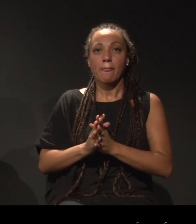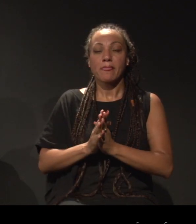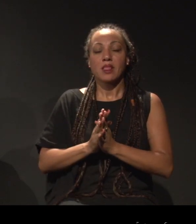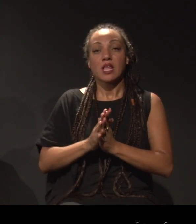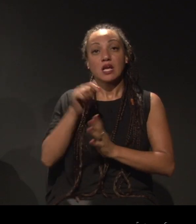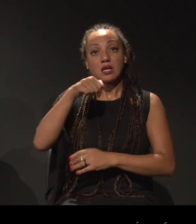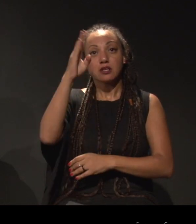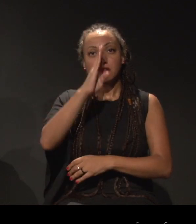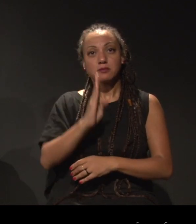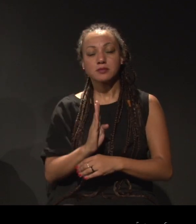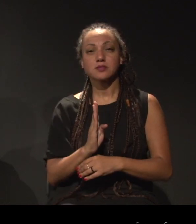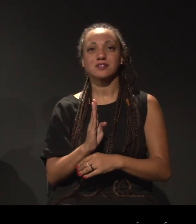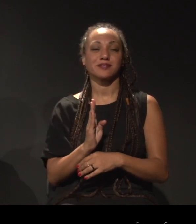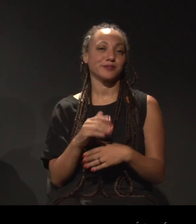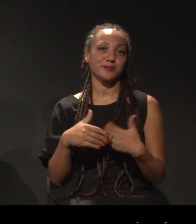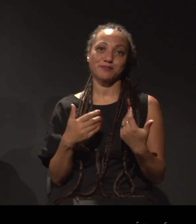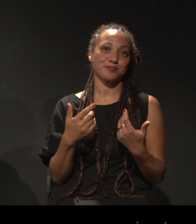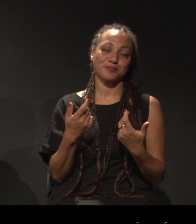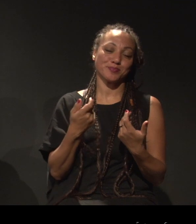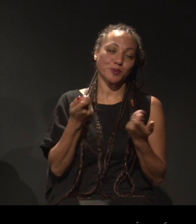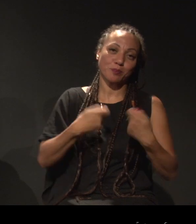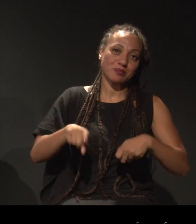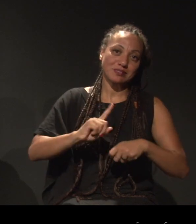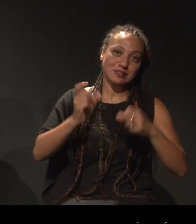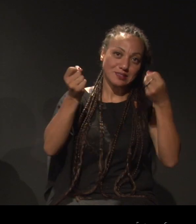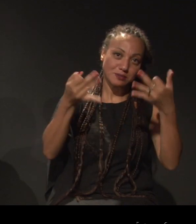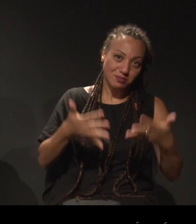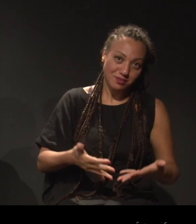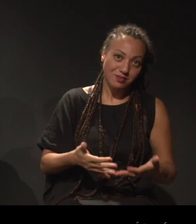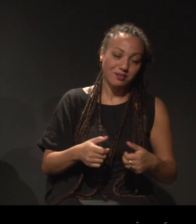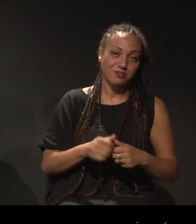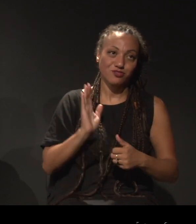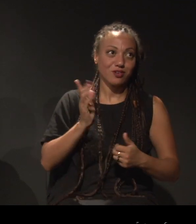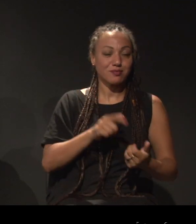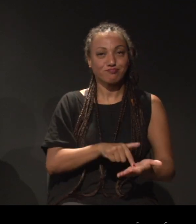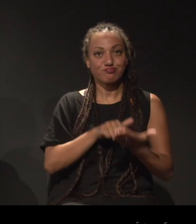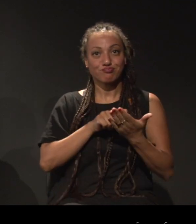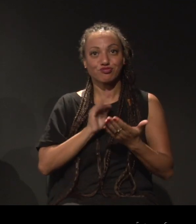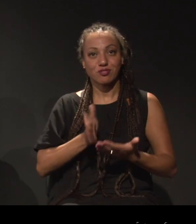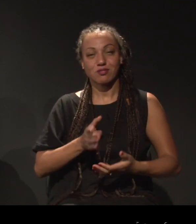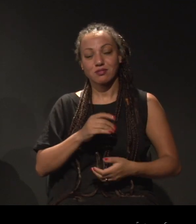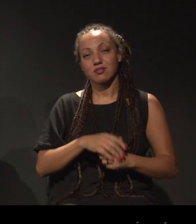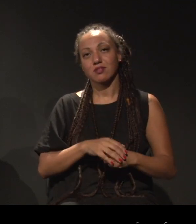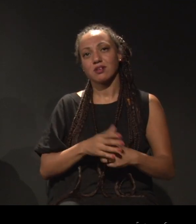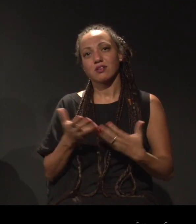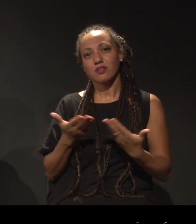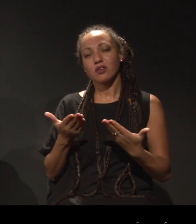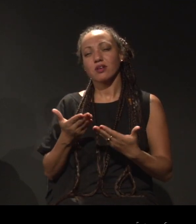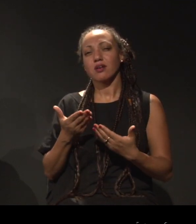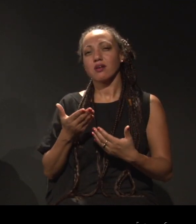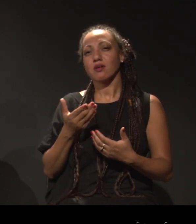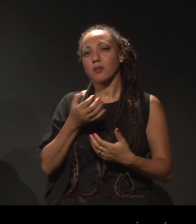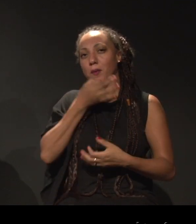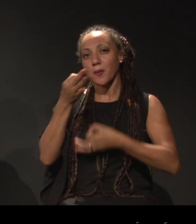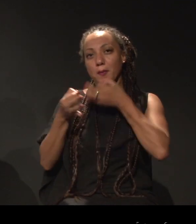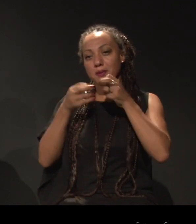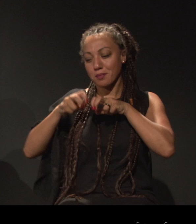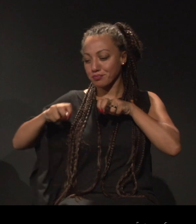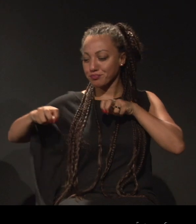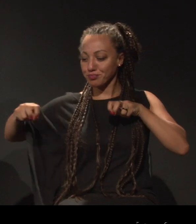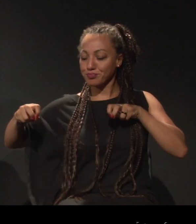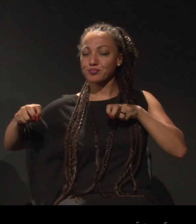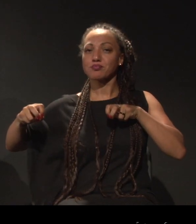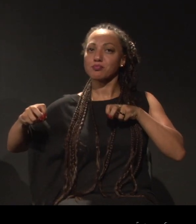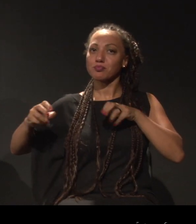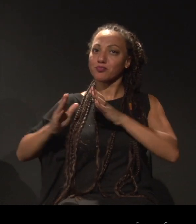enfim, no Brasil, gente já não precisa dizer, enfim, tem muita coisa dada. E eu queria, se puder, ouvir um pouquinho de você, Deise, Rui, as